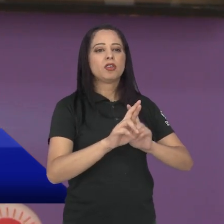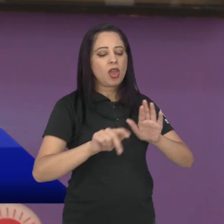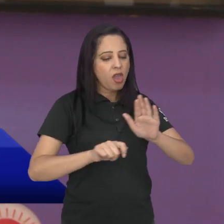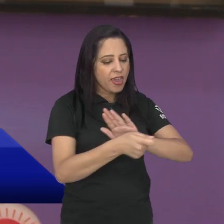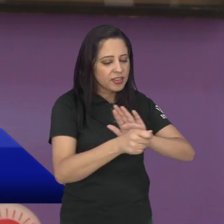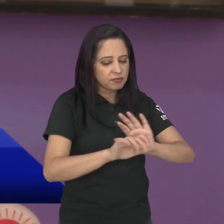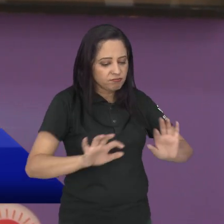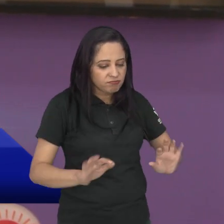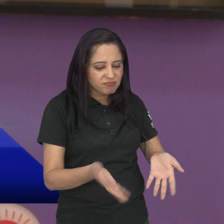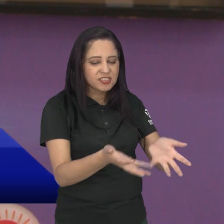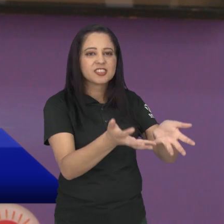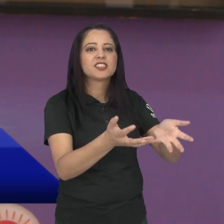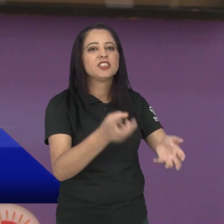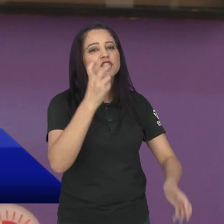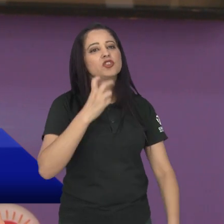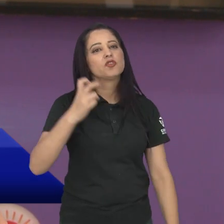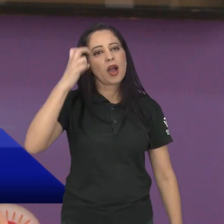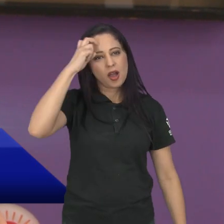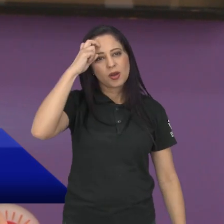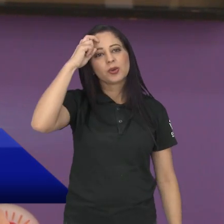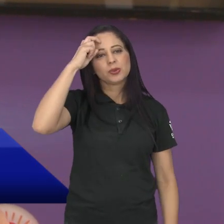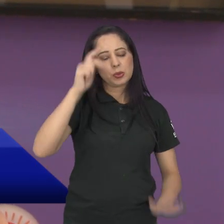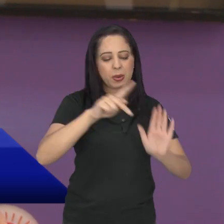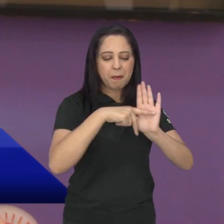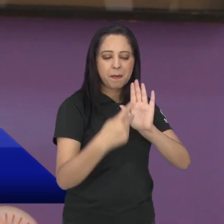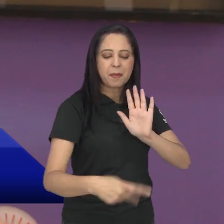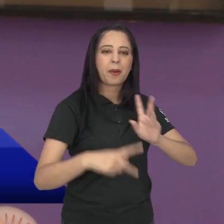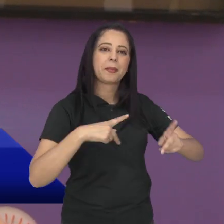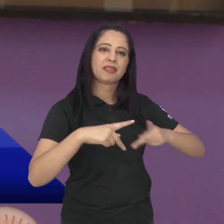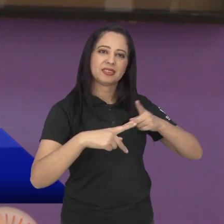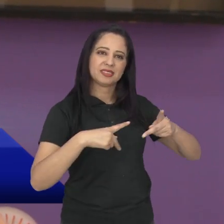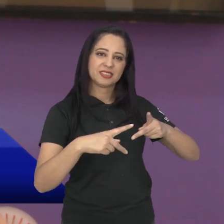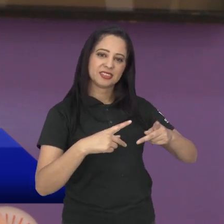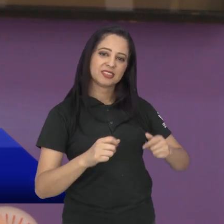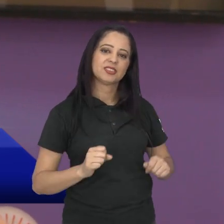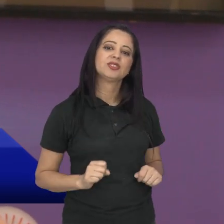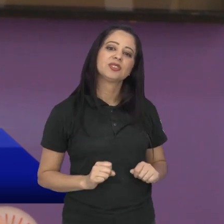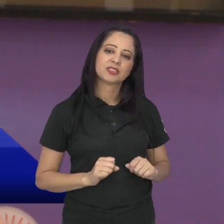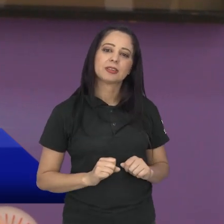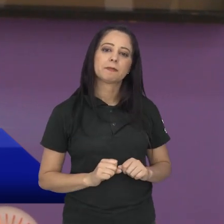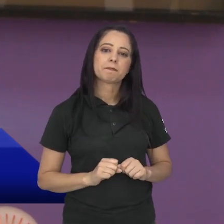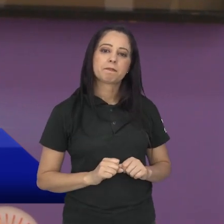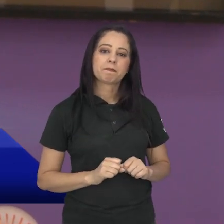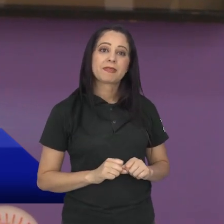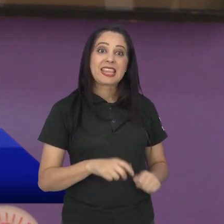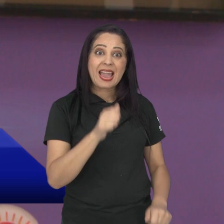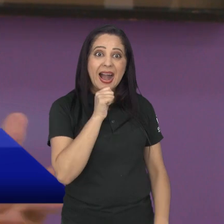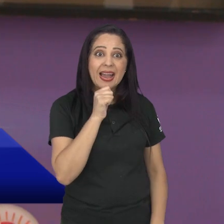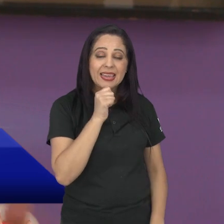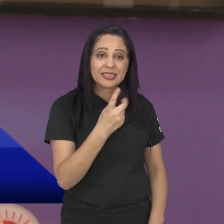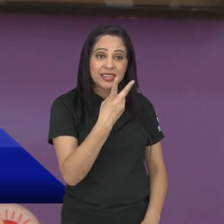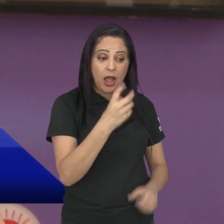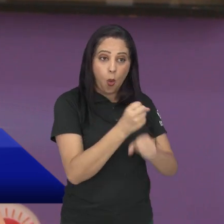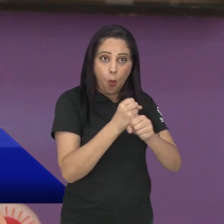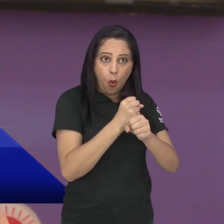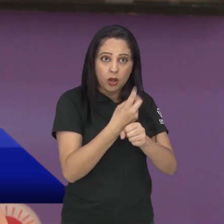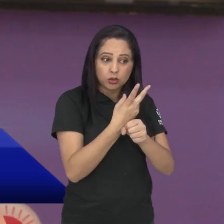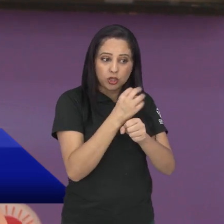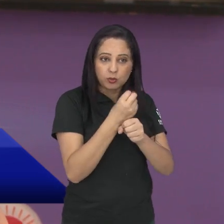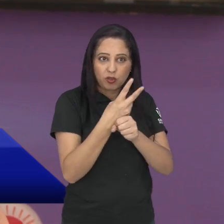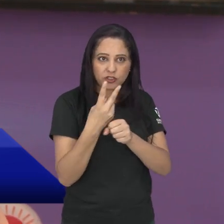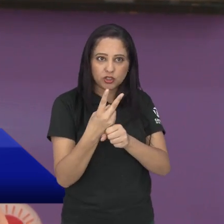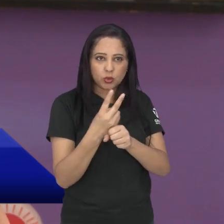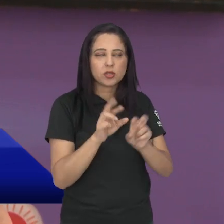setor criativo daqui da cidade e ainda este ano, se tudo der certo, aguardamos a